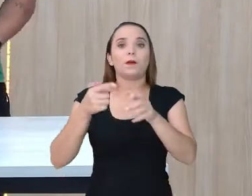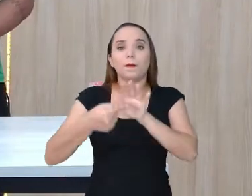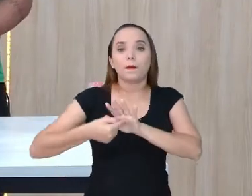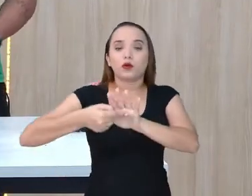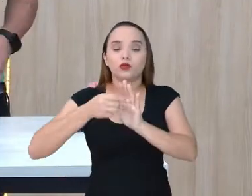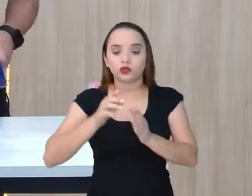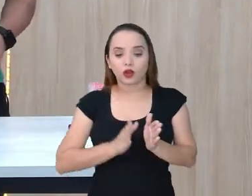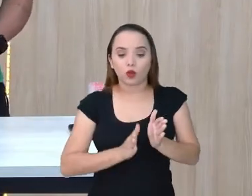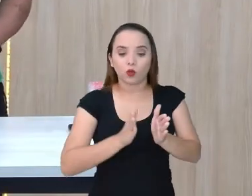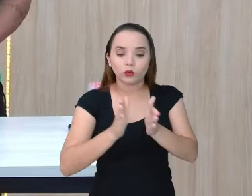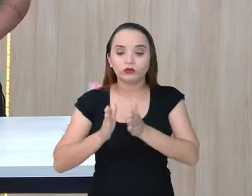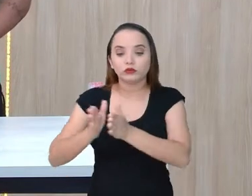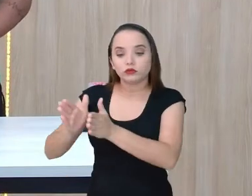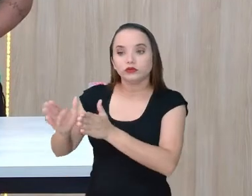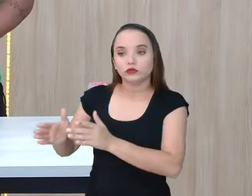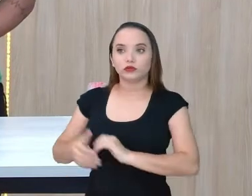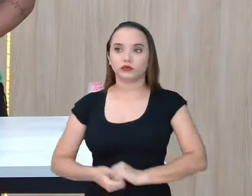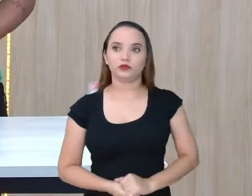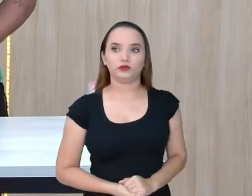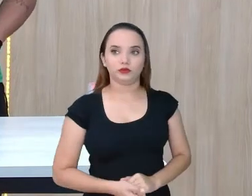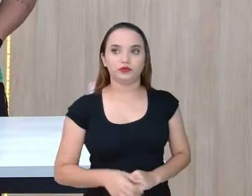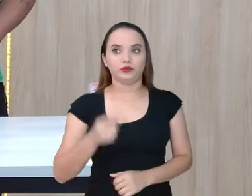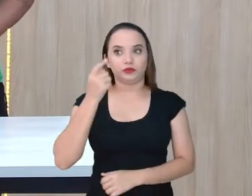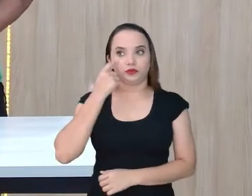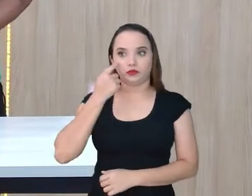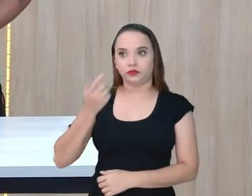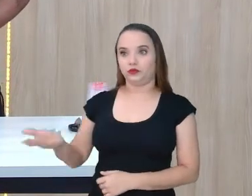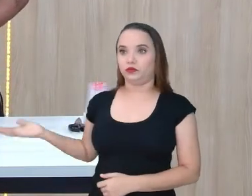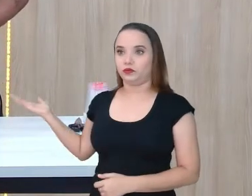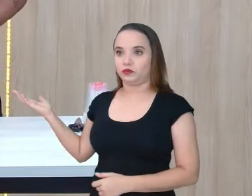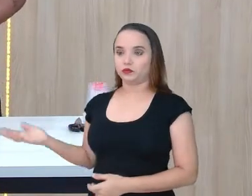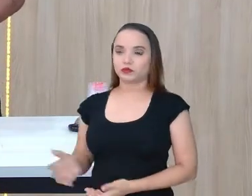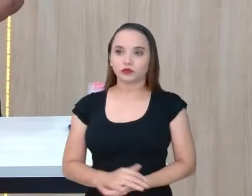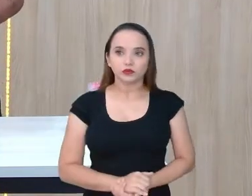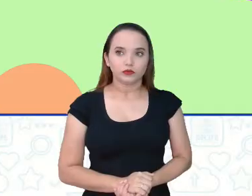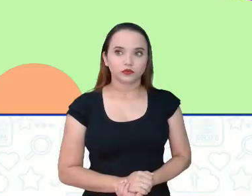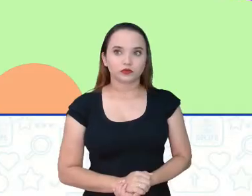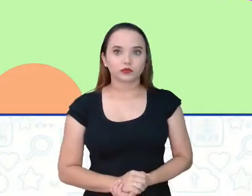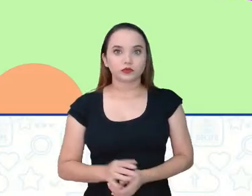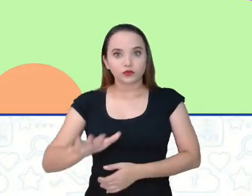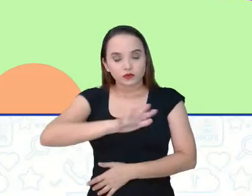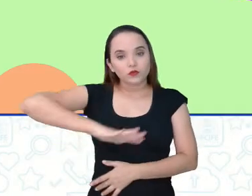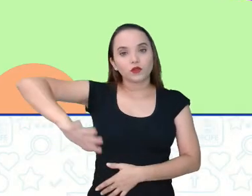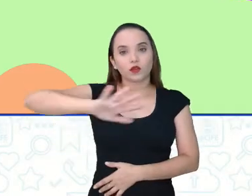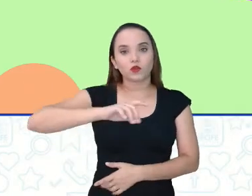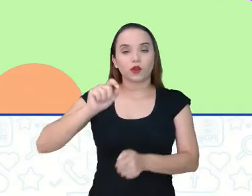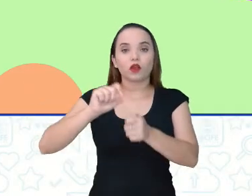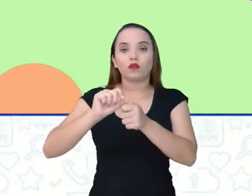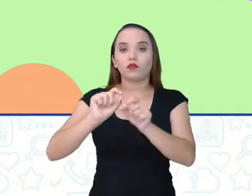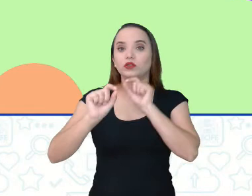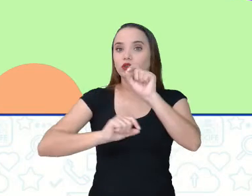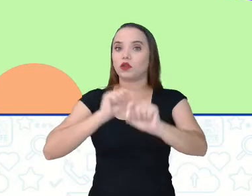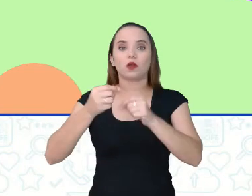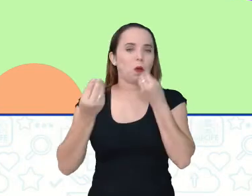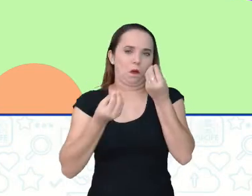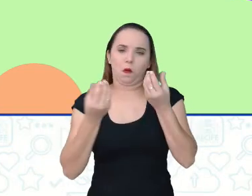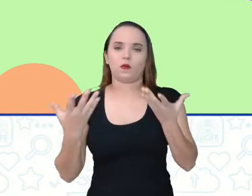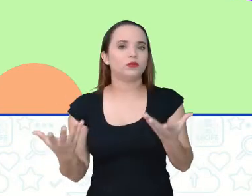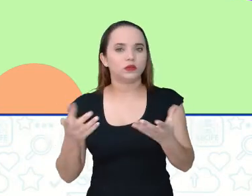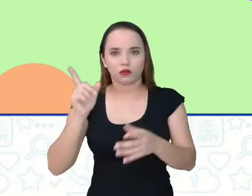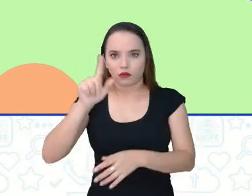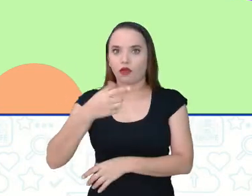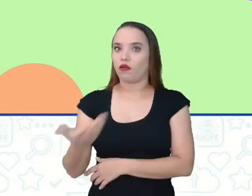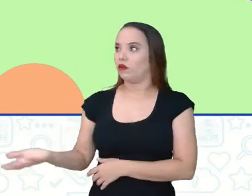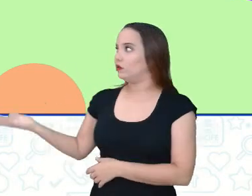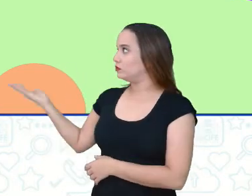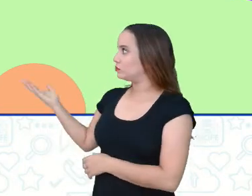ser o espaço que a gente vai jogar. Então, o espaço que a gente vai fazer é desenhar esses